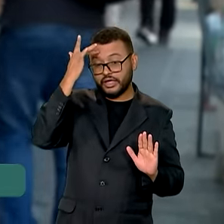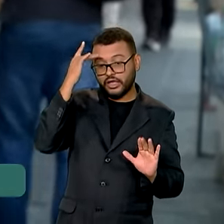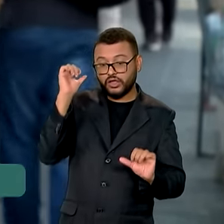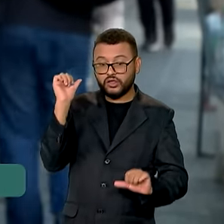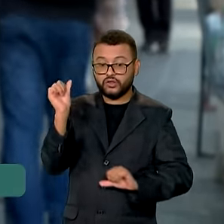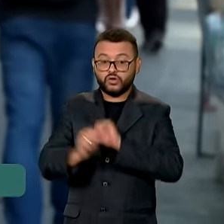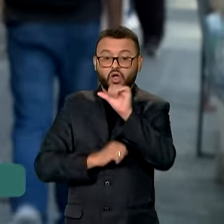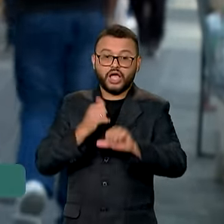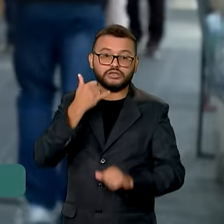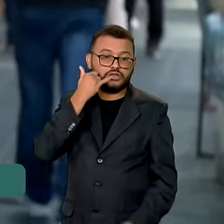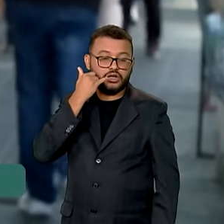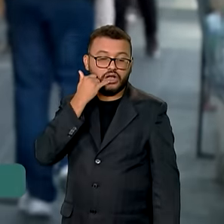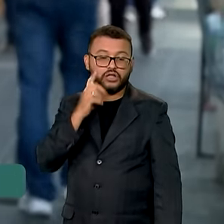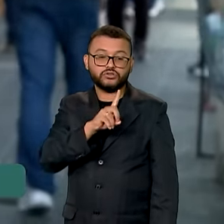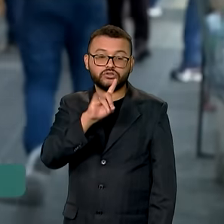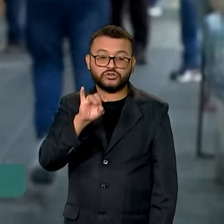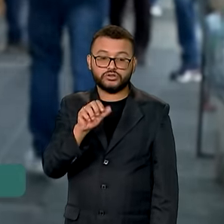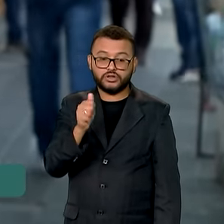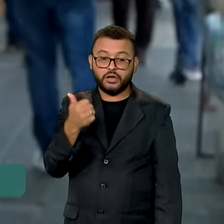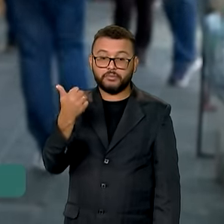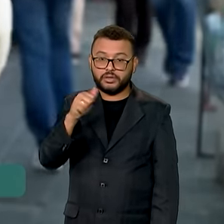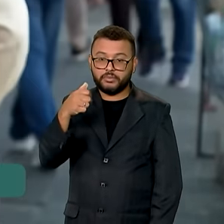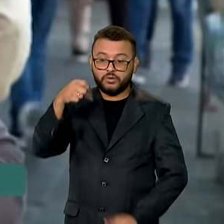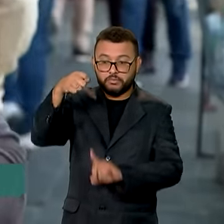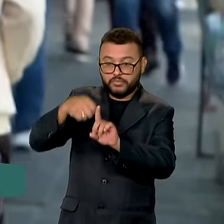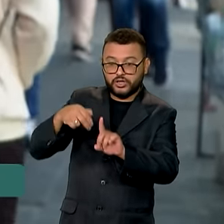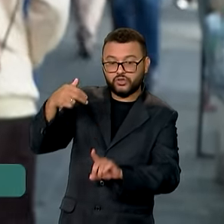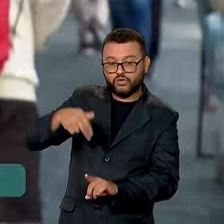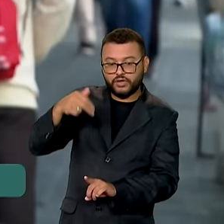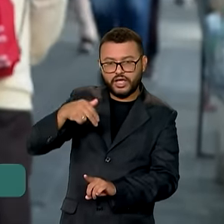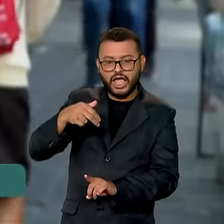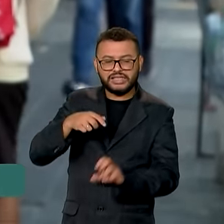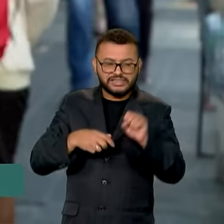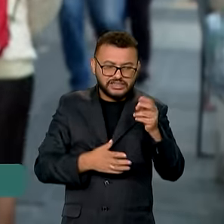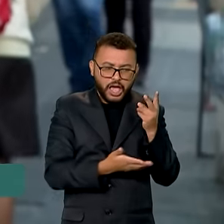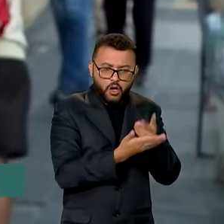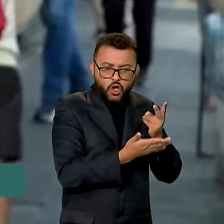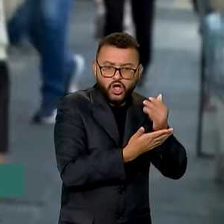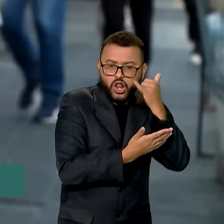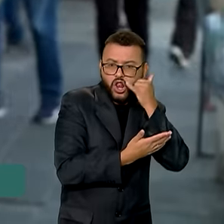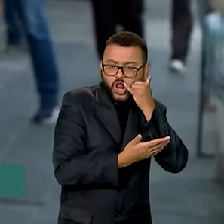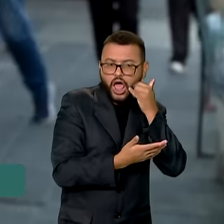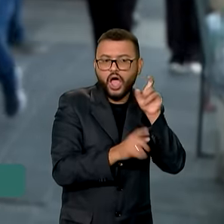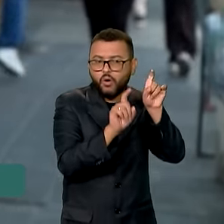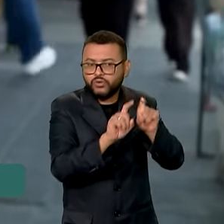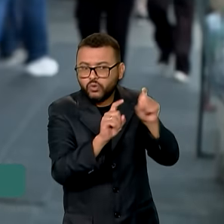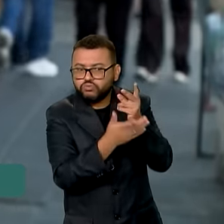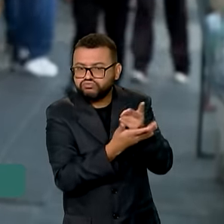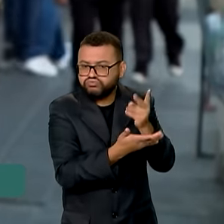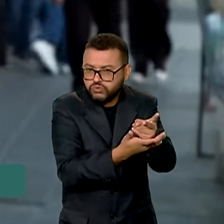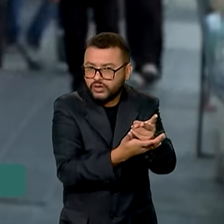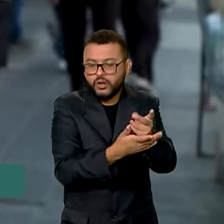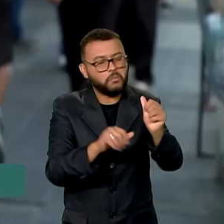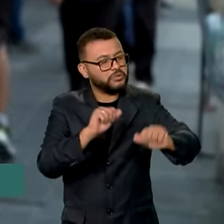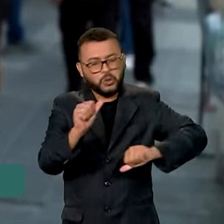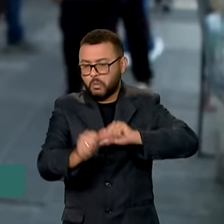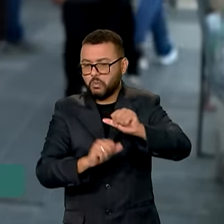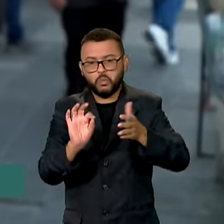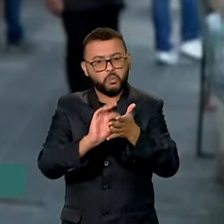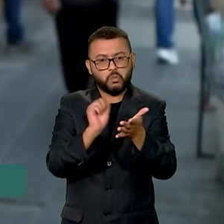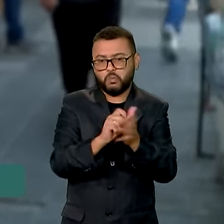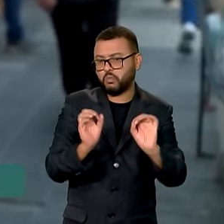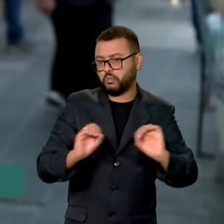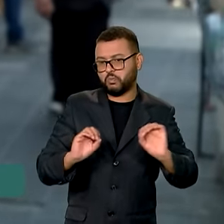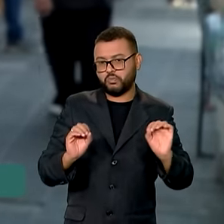aparelho a partir do dia 1º de novembro. Quem mantiver o mesmo celular ou o mesmo computador não precisa fazer esse